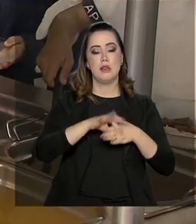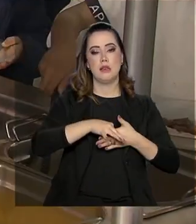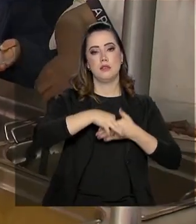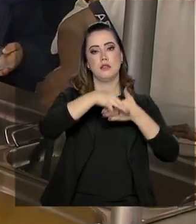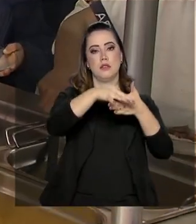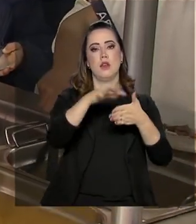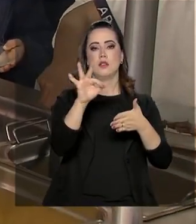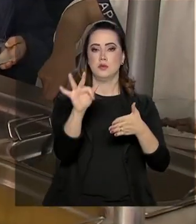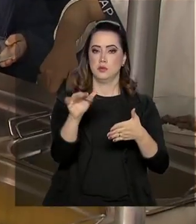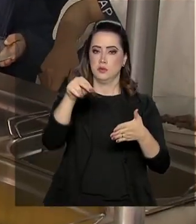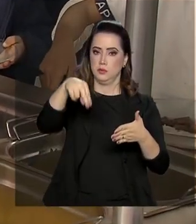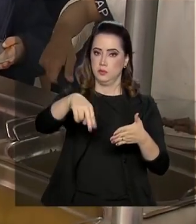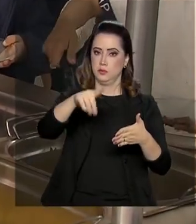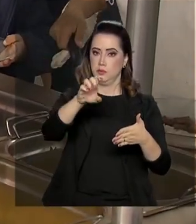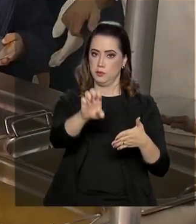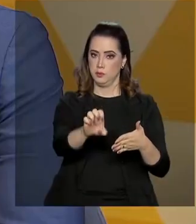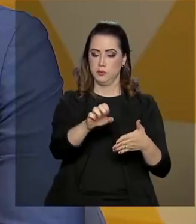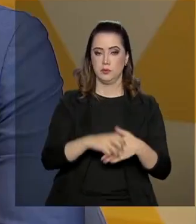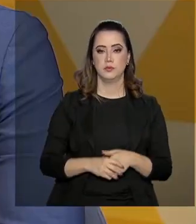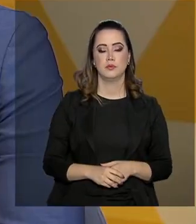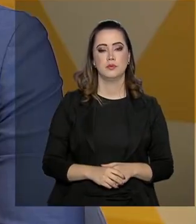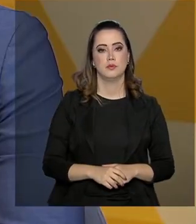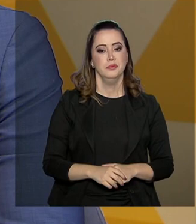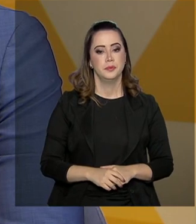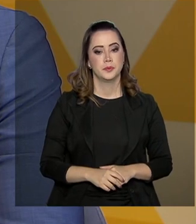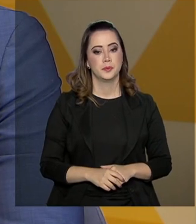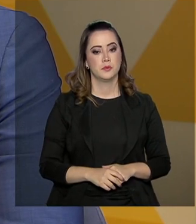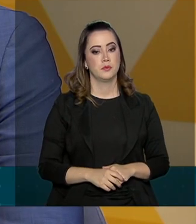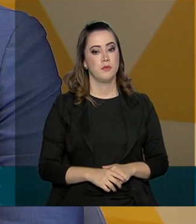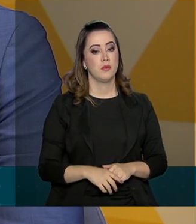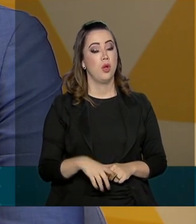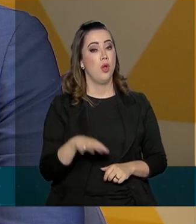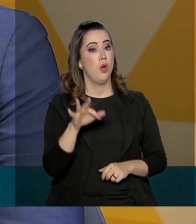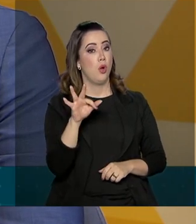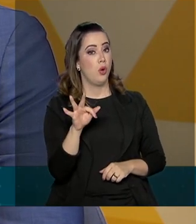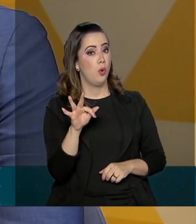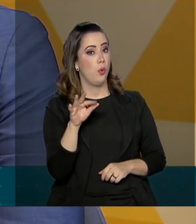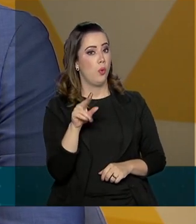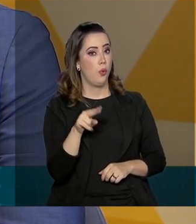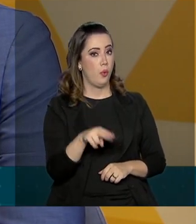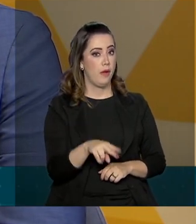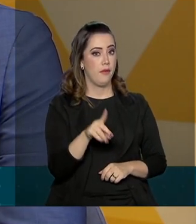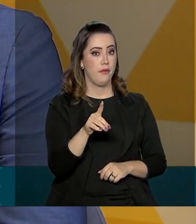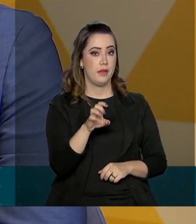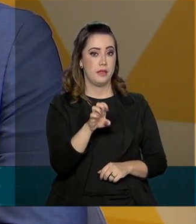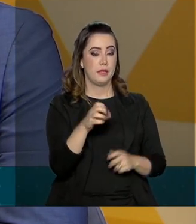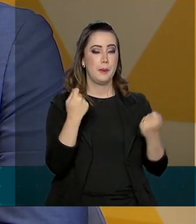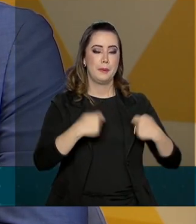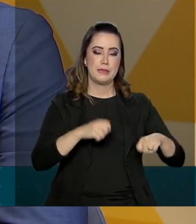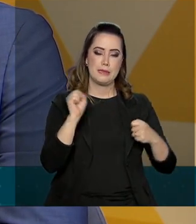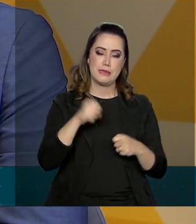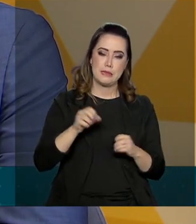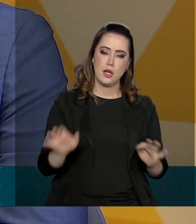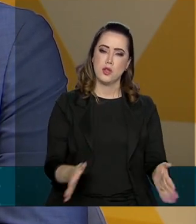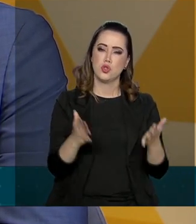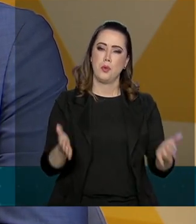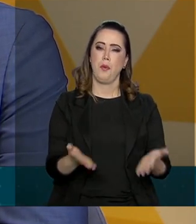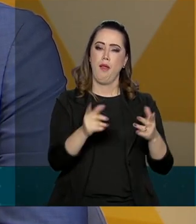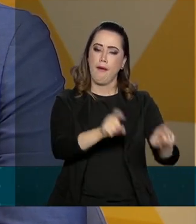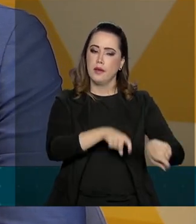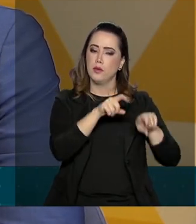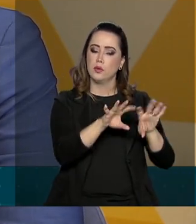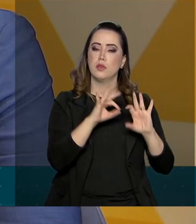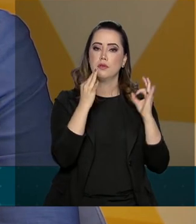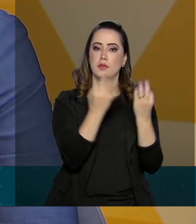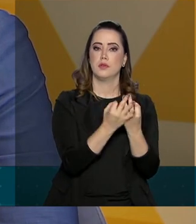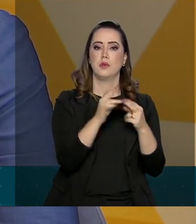de Desenvolvimento da Educação. O FNDE deve sim estimular a agricultura familiar,